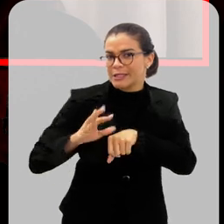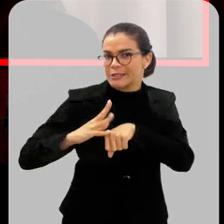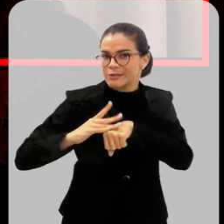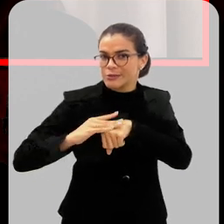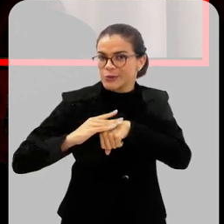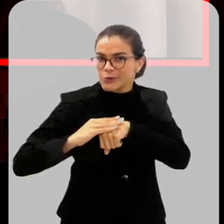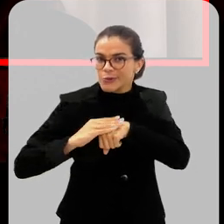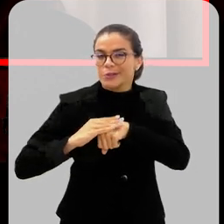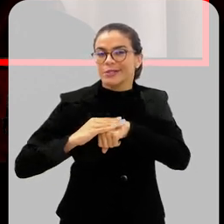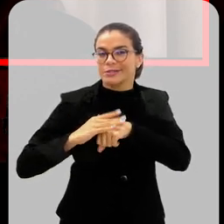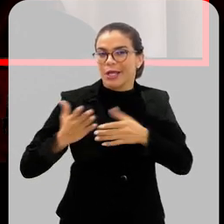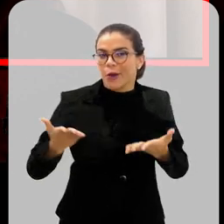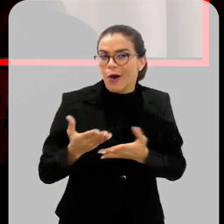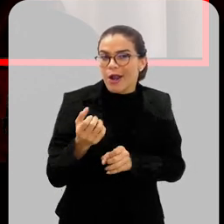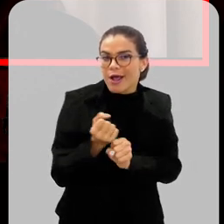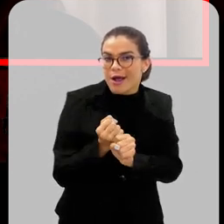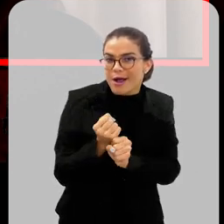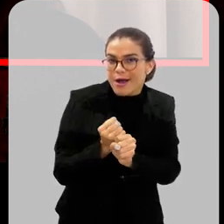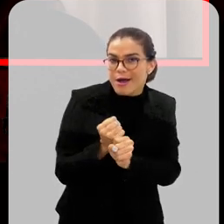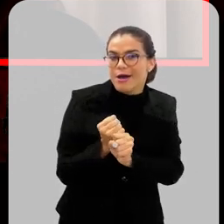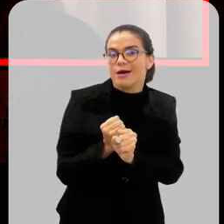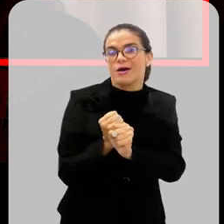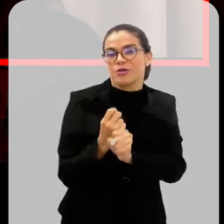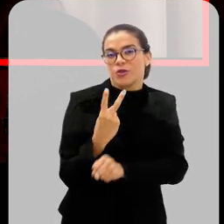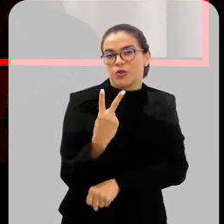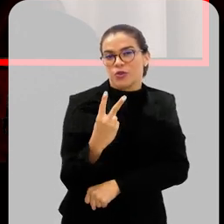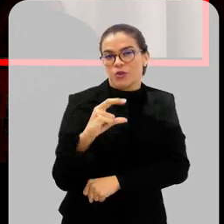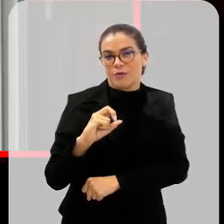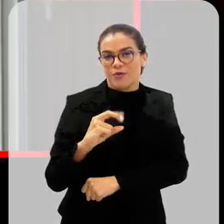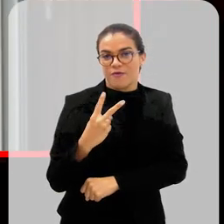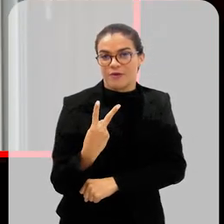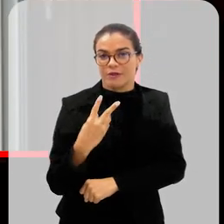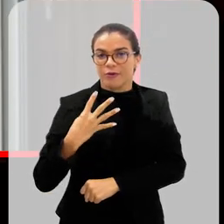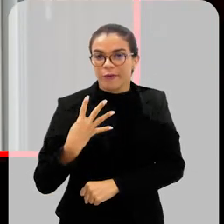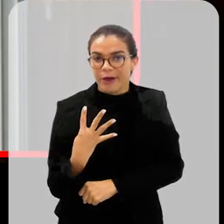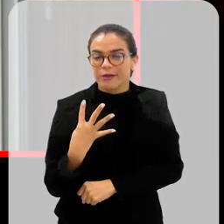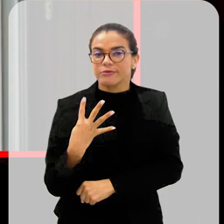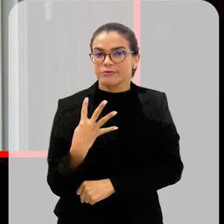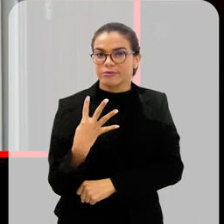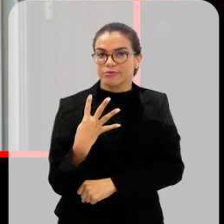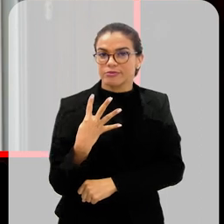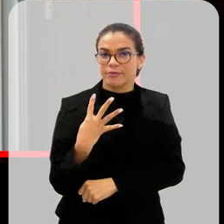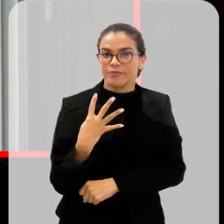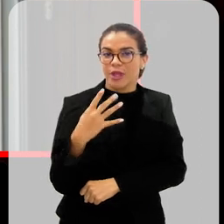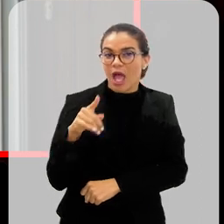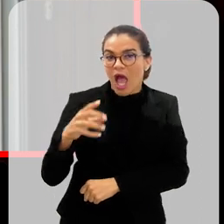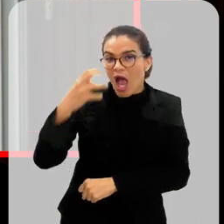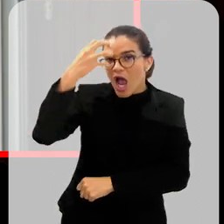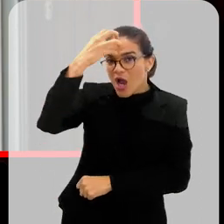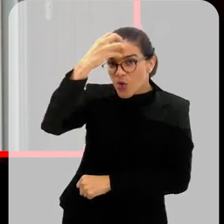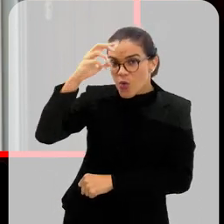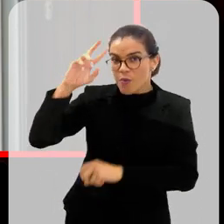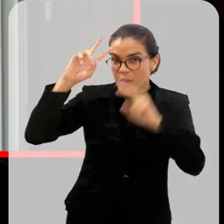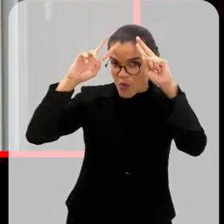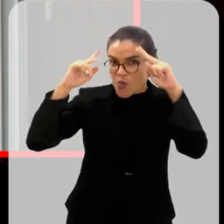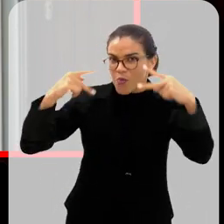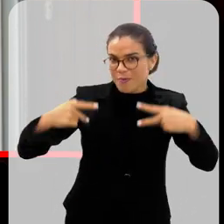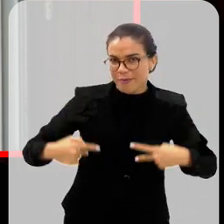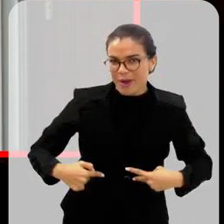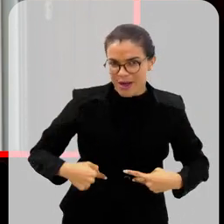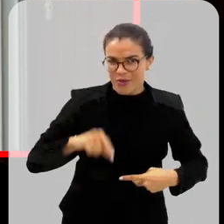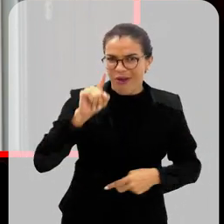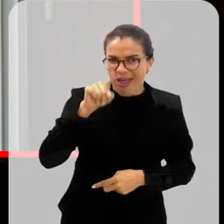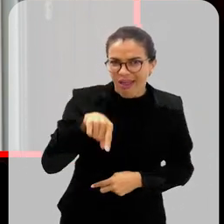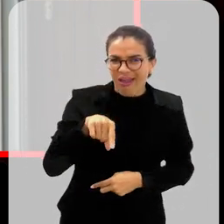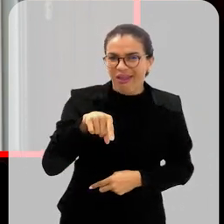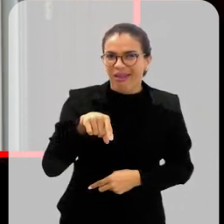doença, e nesse ano que se inicia, 2024, a grande culpa é do ser humano, que